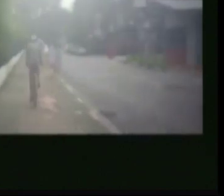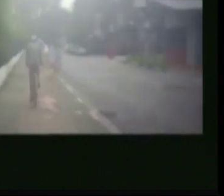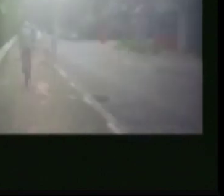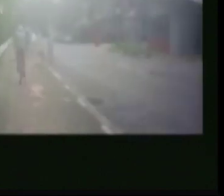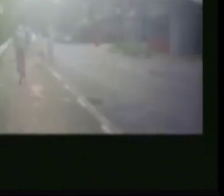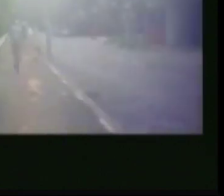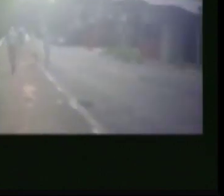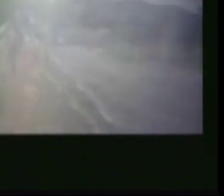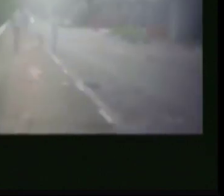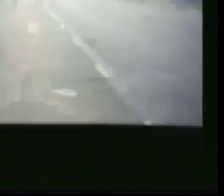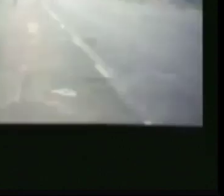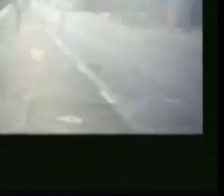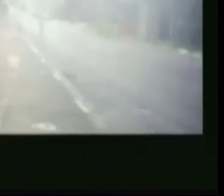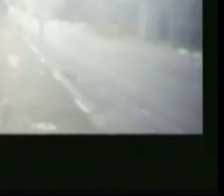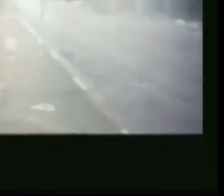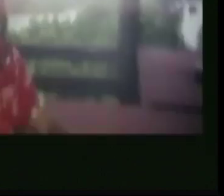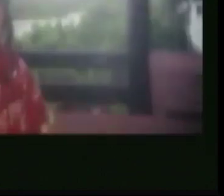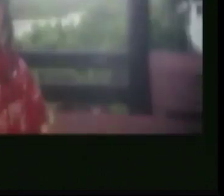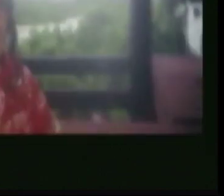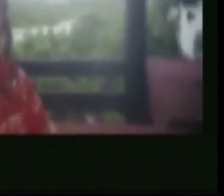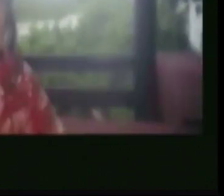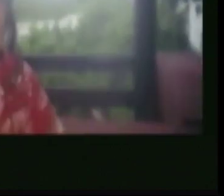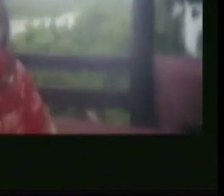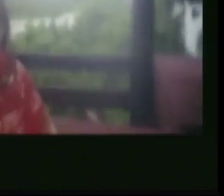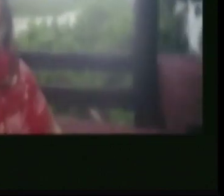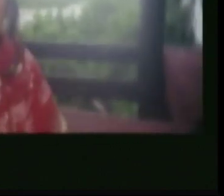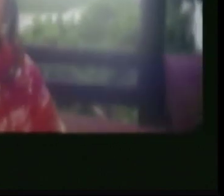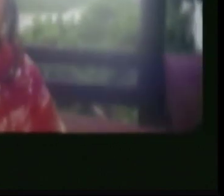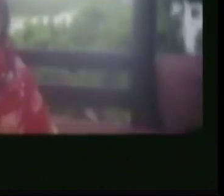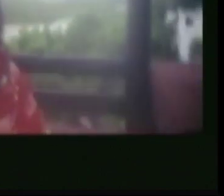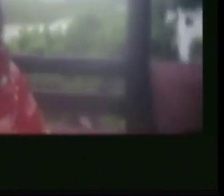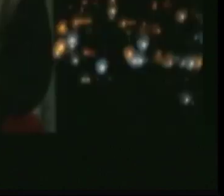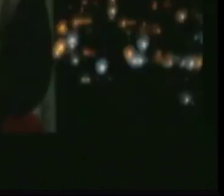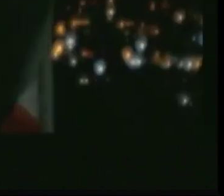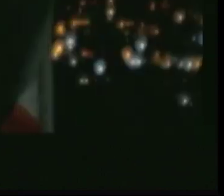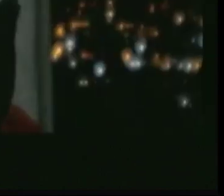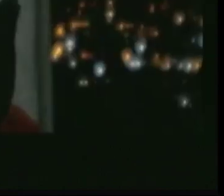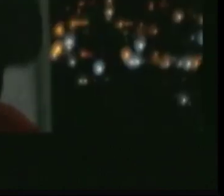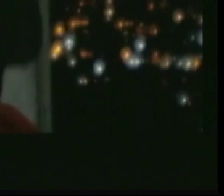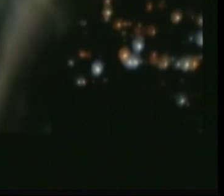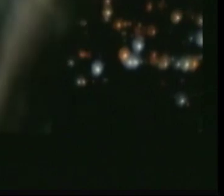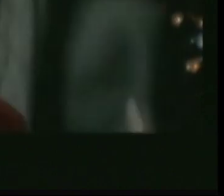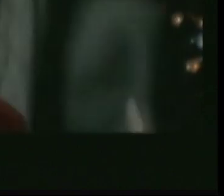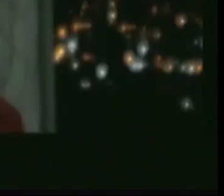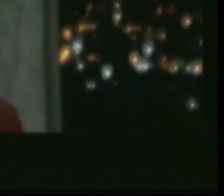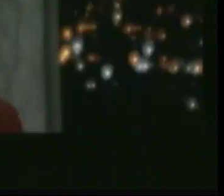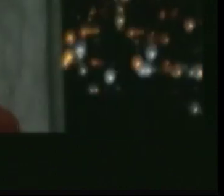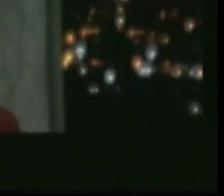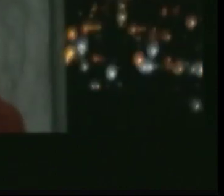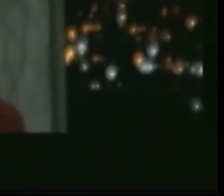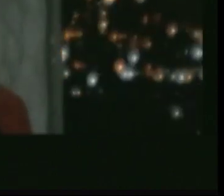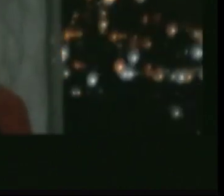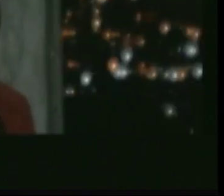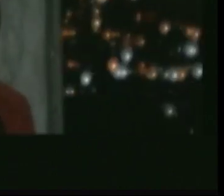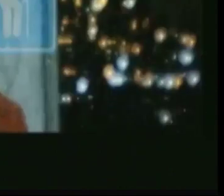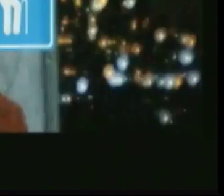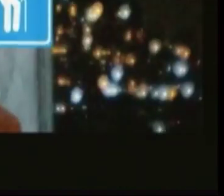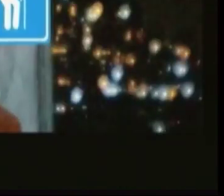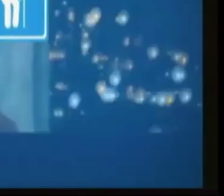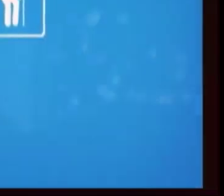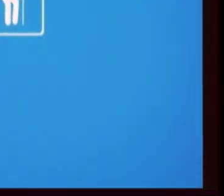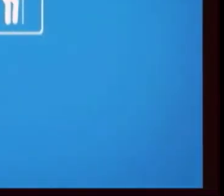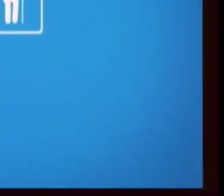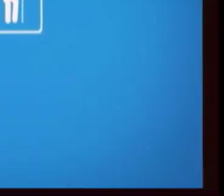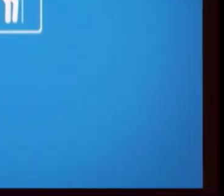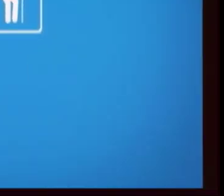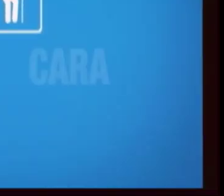designers especializados vão criar opções para um novo símbolo. E você vai poder votar na sua